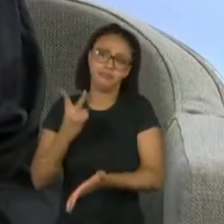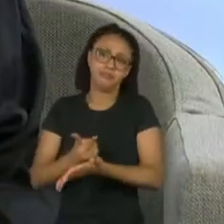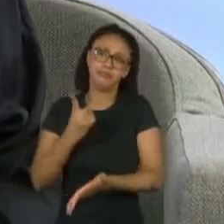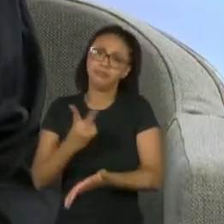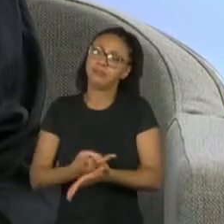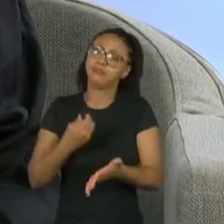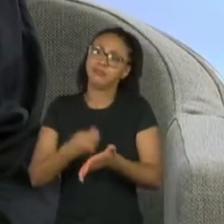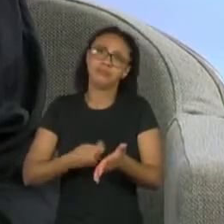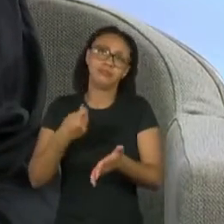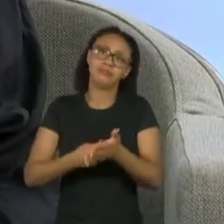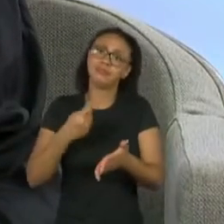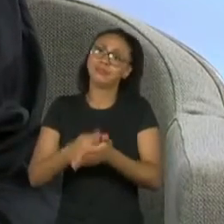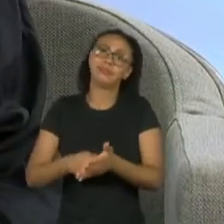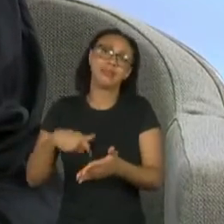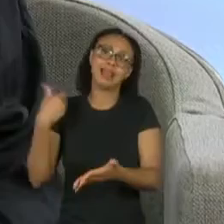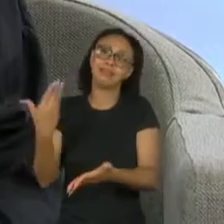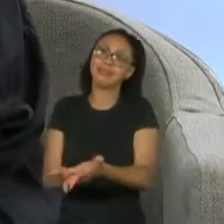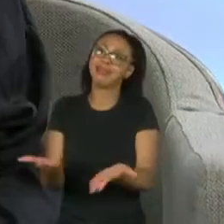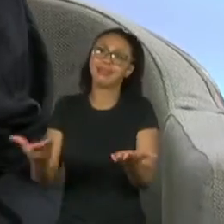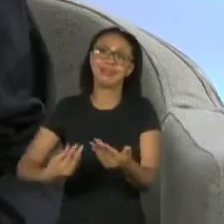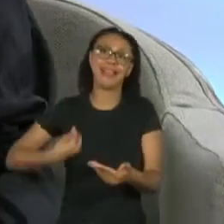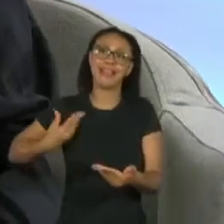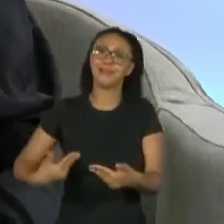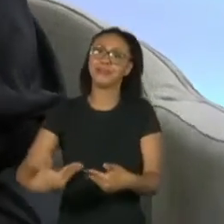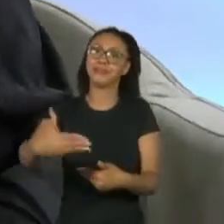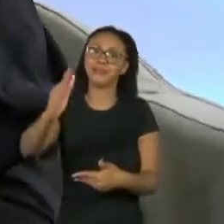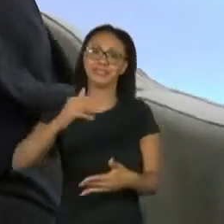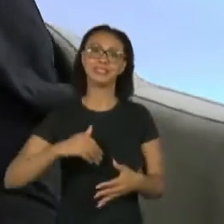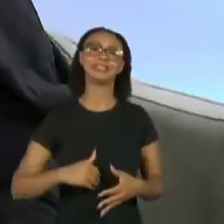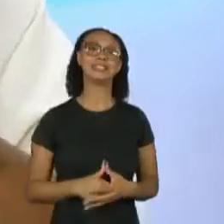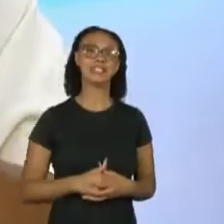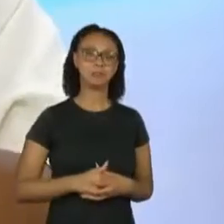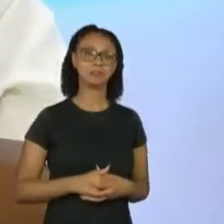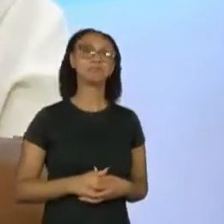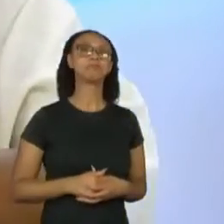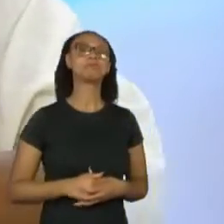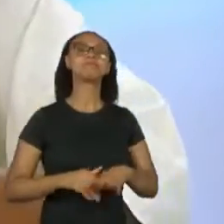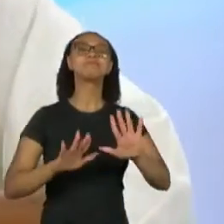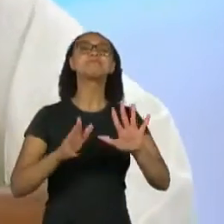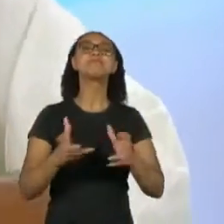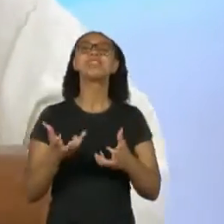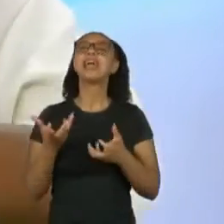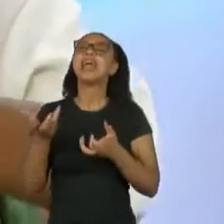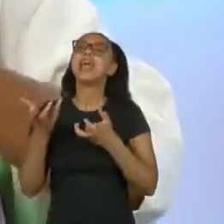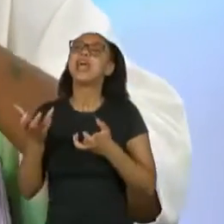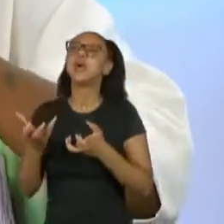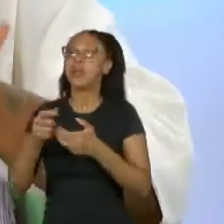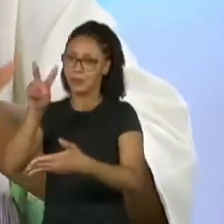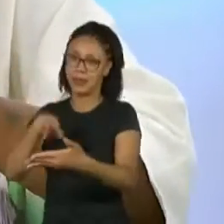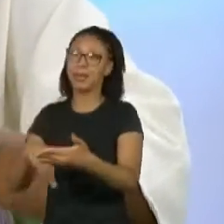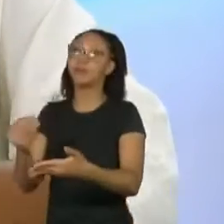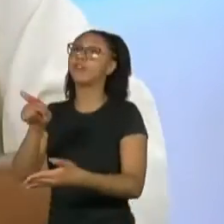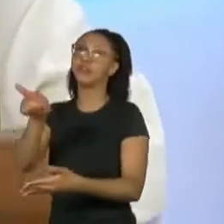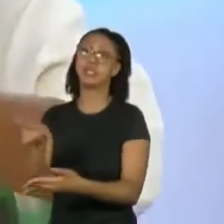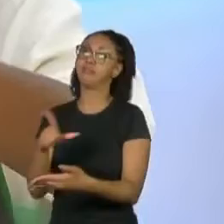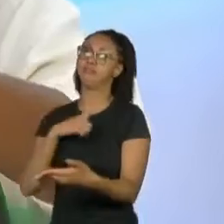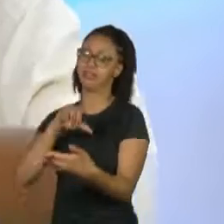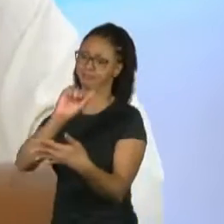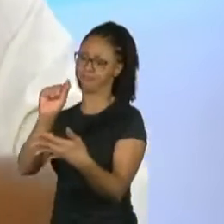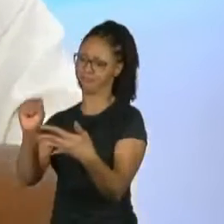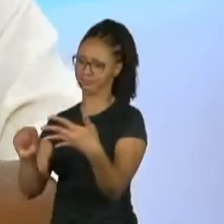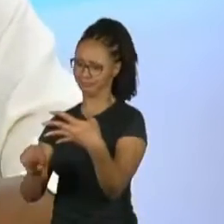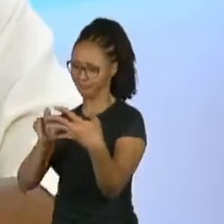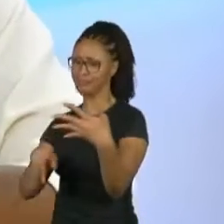enquanto o racismo existir. A Luanda, acho que estava sinalizando. Sim, quero... Zezé, eu vou até ler aqui porque você é muita coisa.